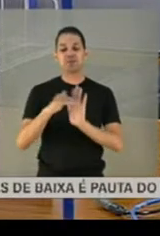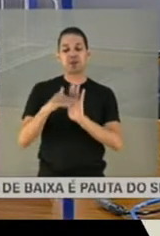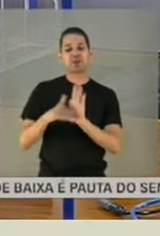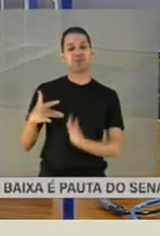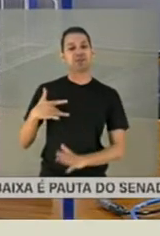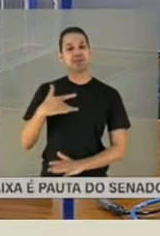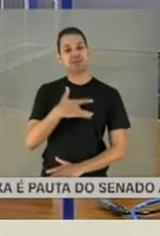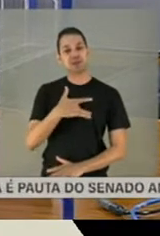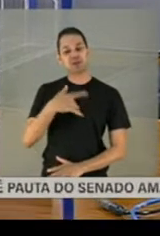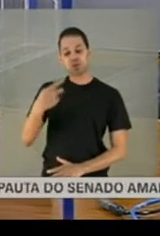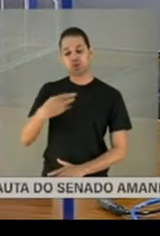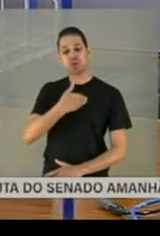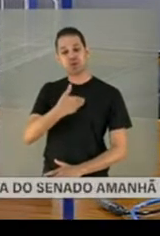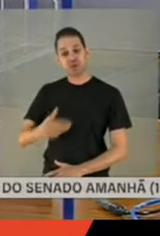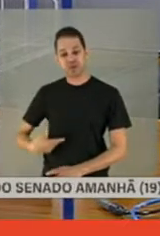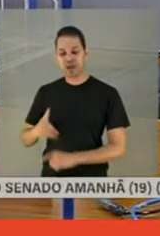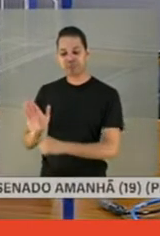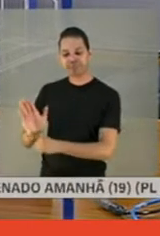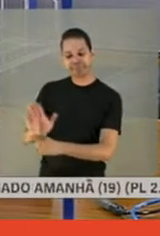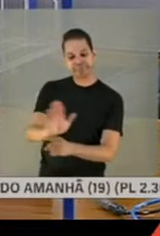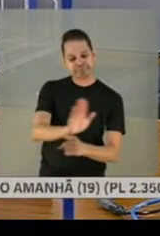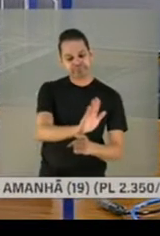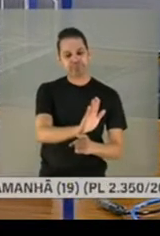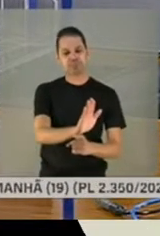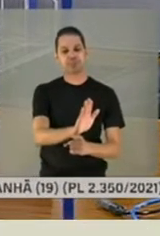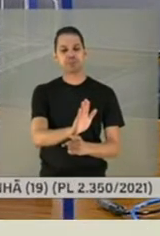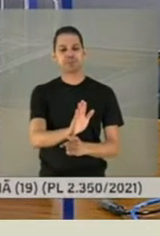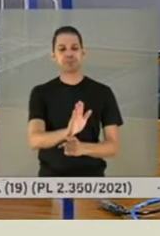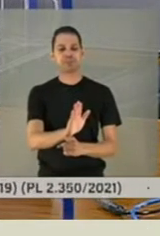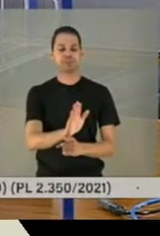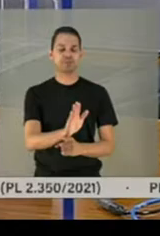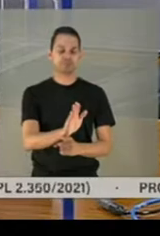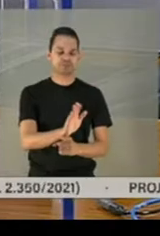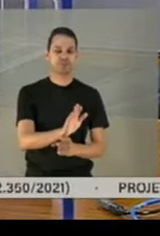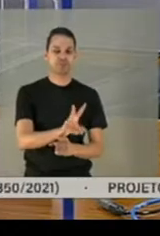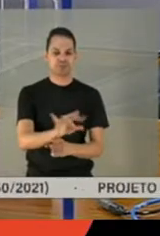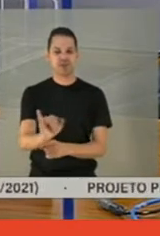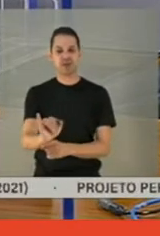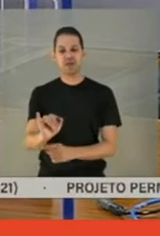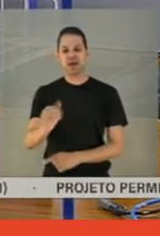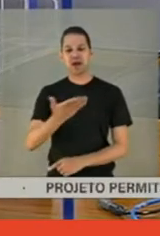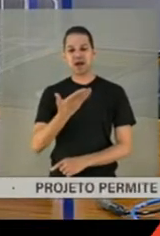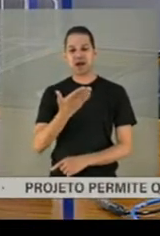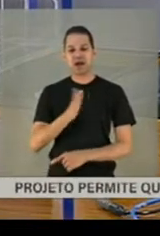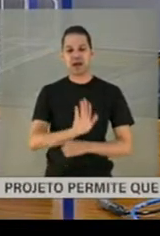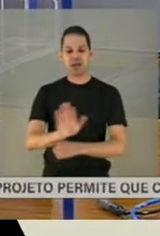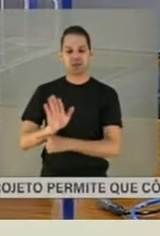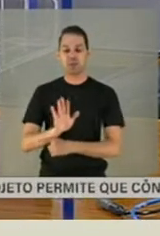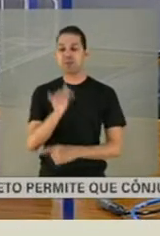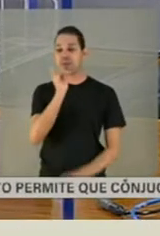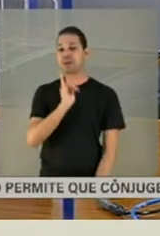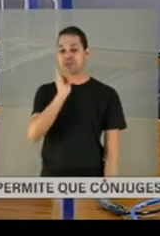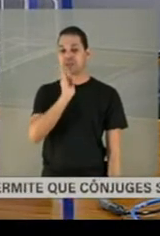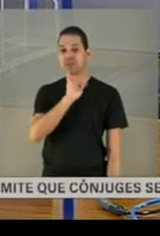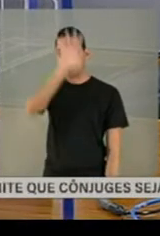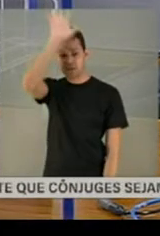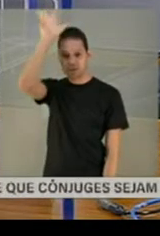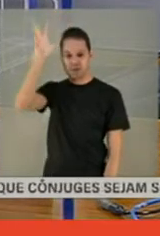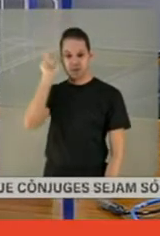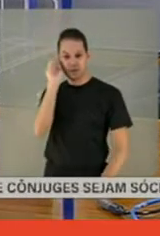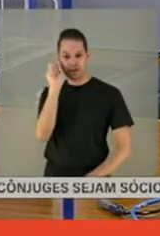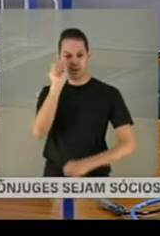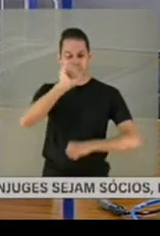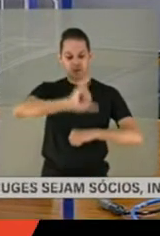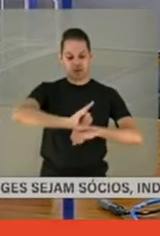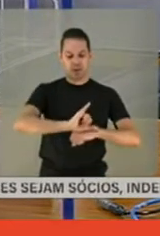governo, que possam atendê-las especificamente. Isso vai, com certeza, ajudar. Porque, se você for, por exemplo, em Manaus, nós temos